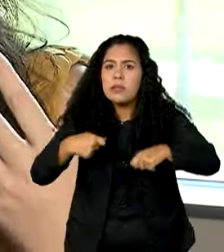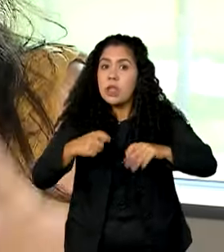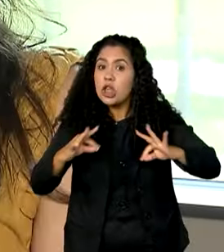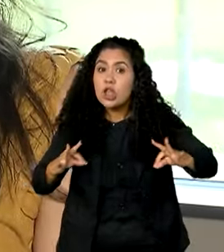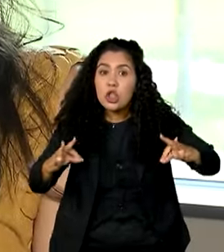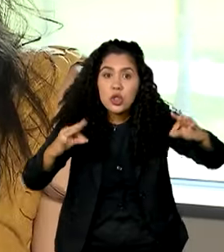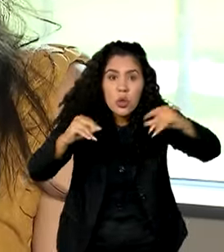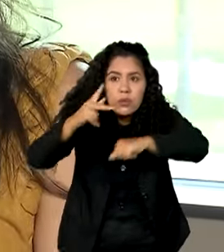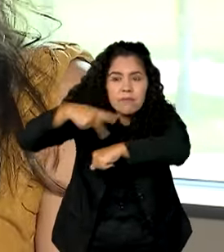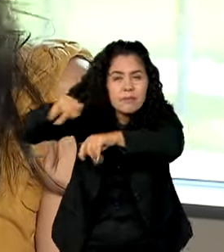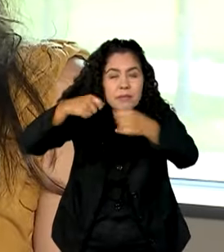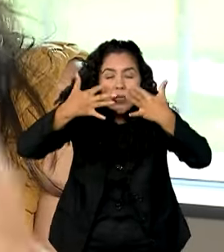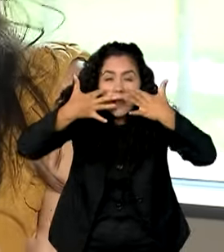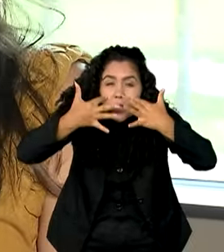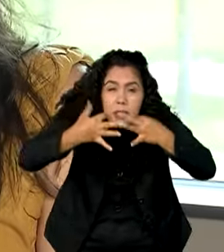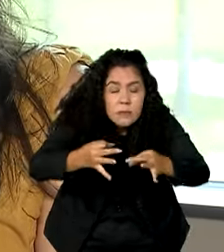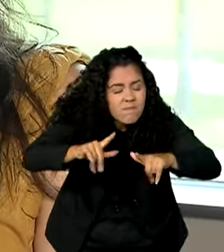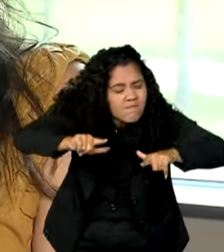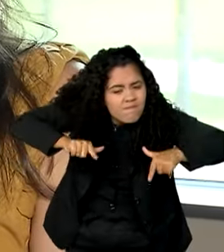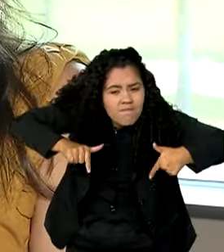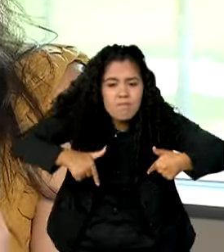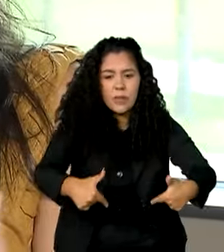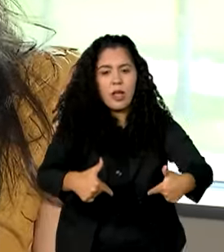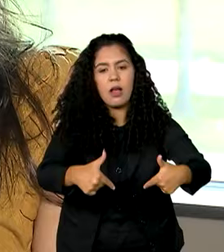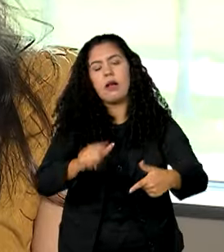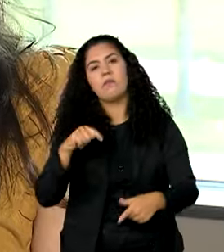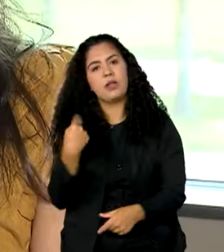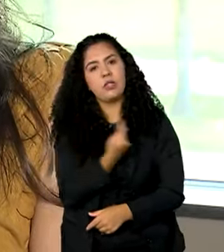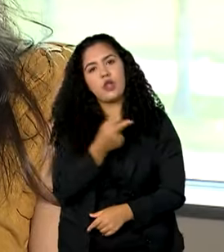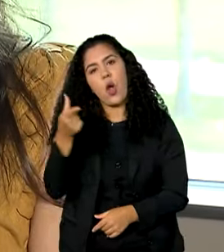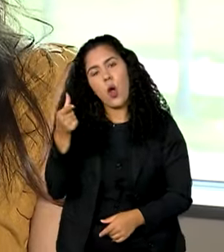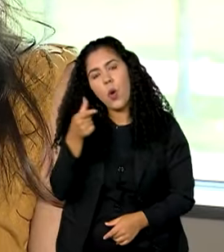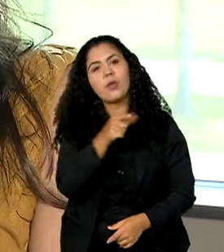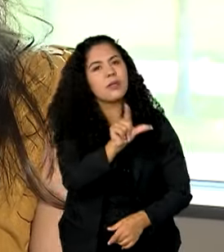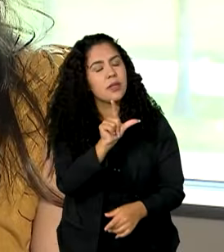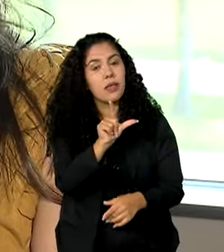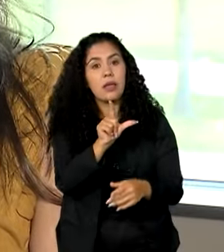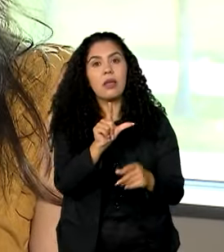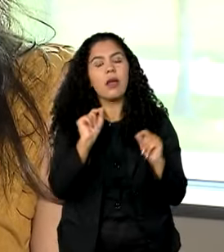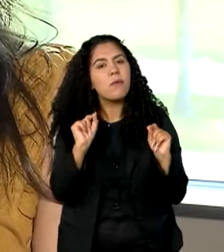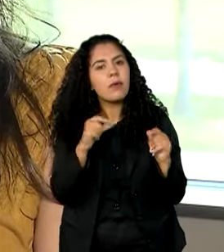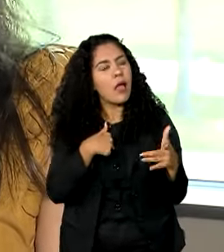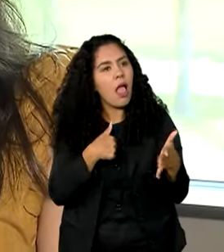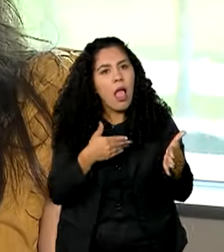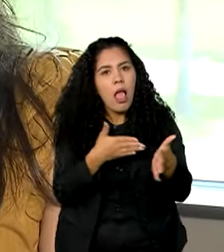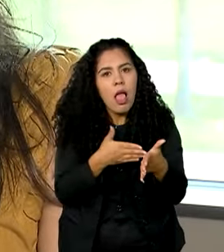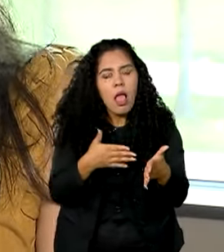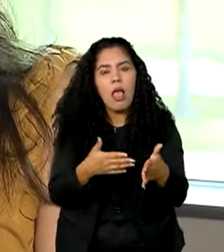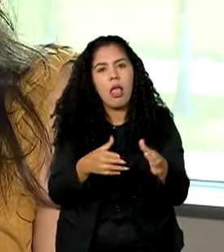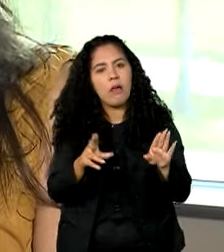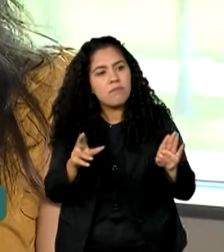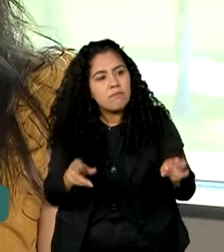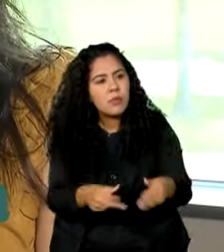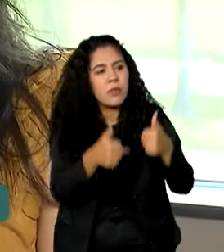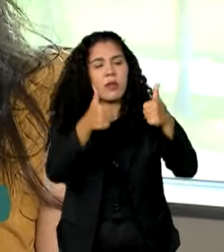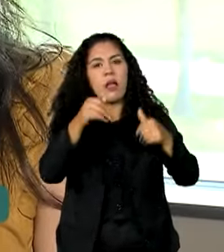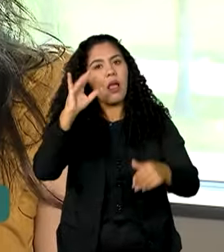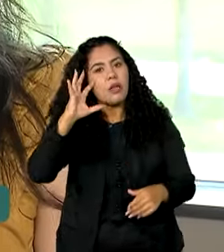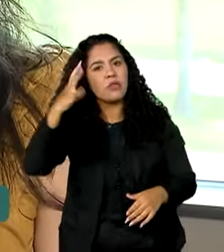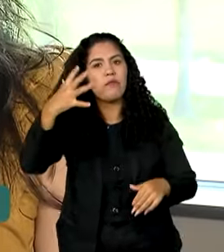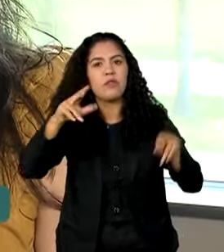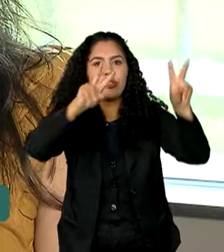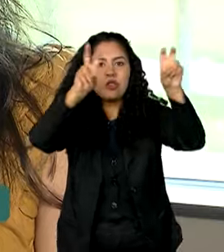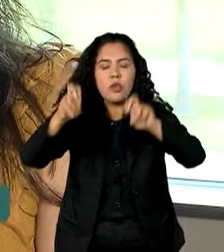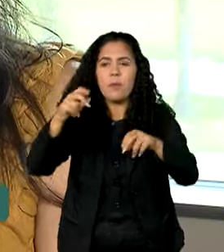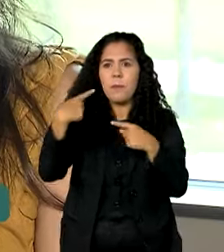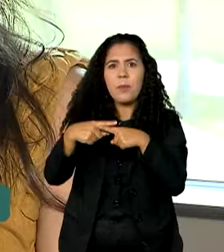o máximo, tudo ao alcance, para a gente conseguir limitar a mudança climática que a gente já está vivendo os